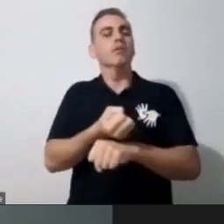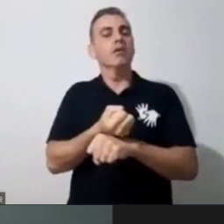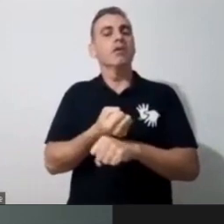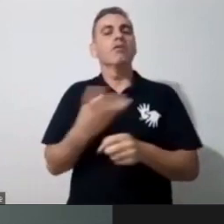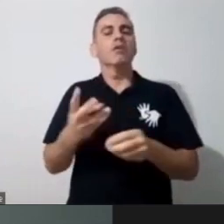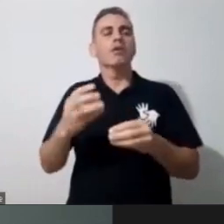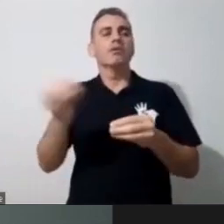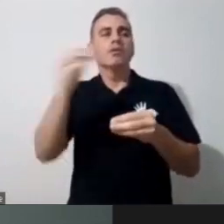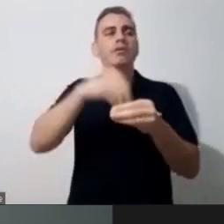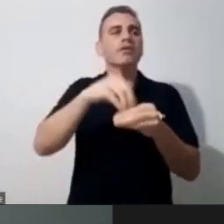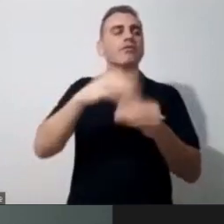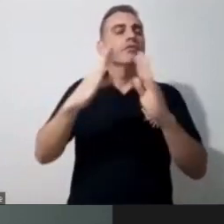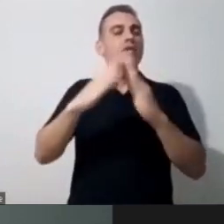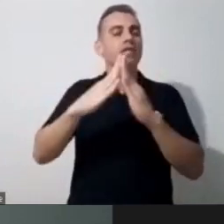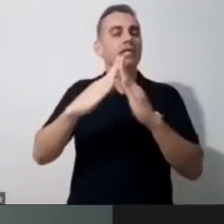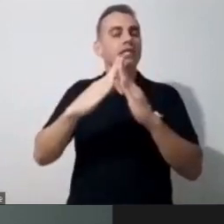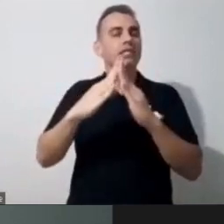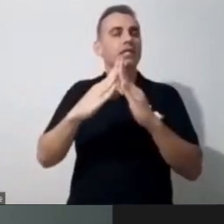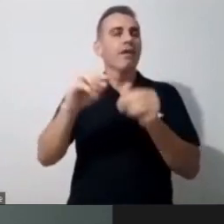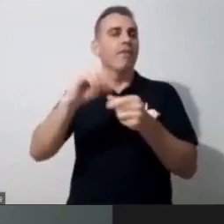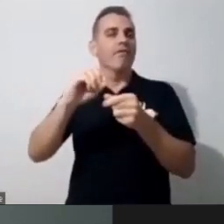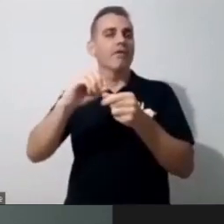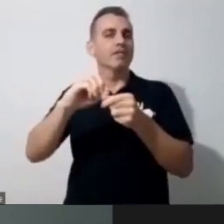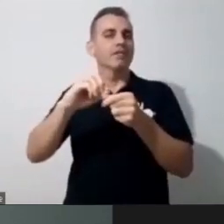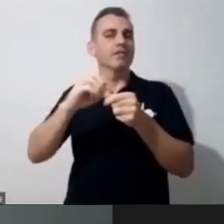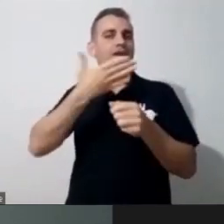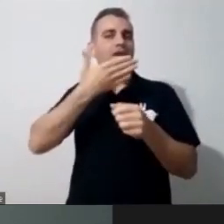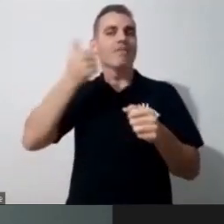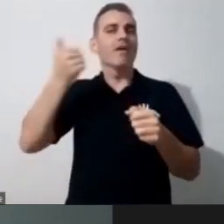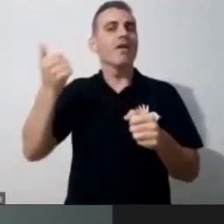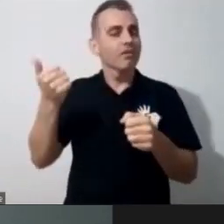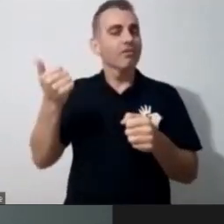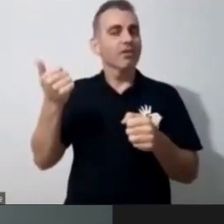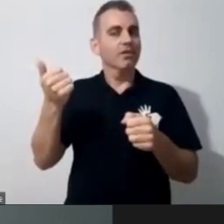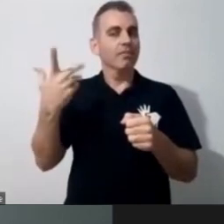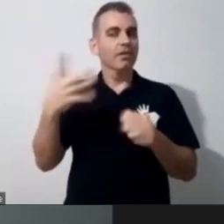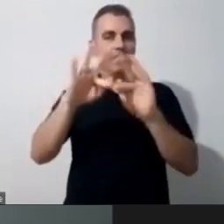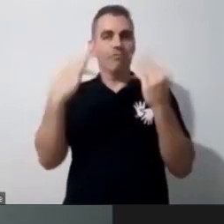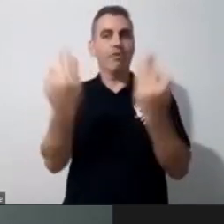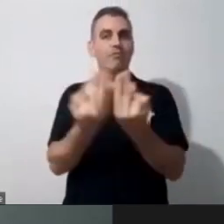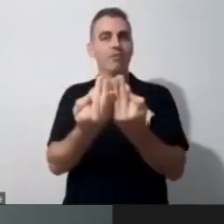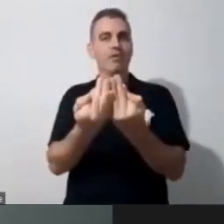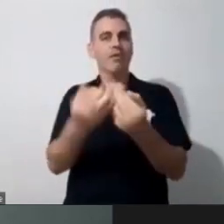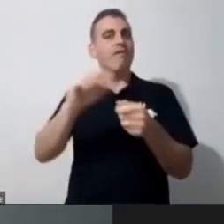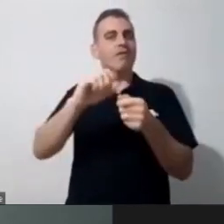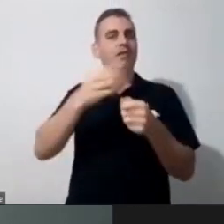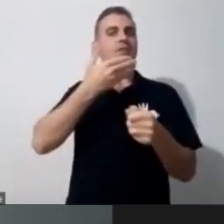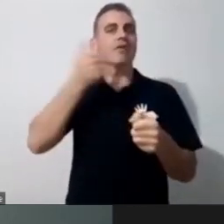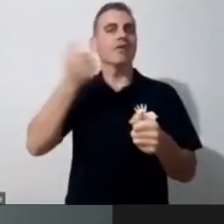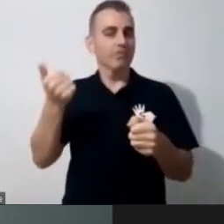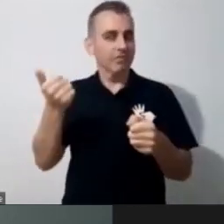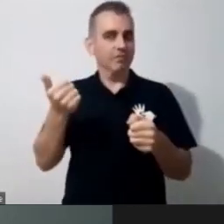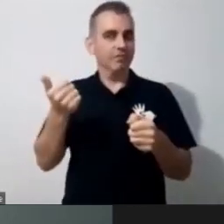pra reinventar essa alfabetização, pra que a família consiga, então, fazer esse desenvolvimento e contribuir no planejamento do professor?